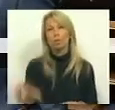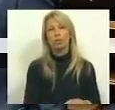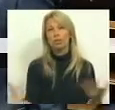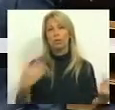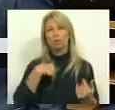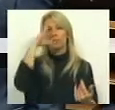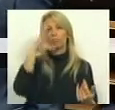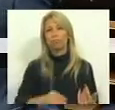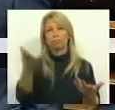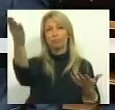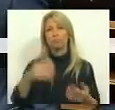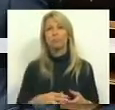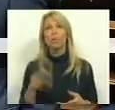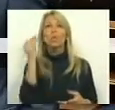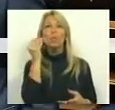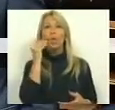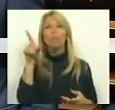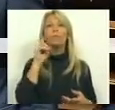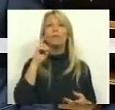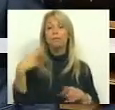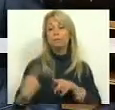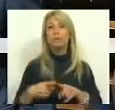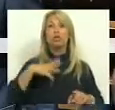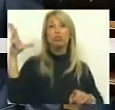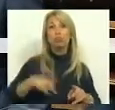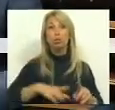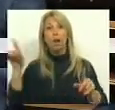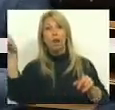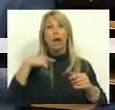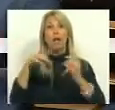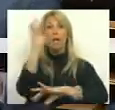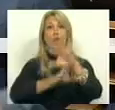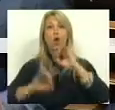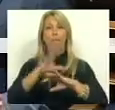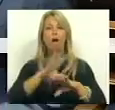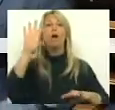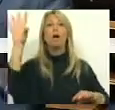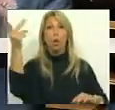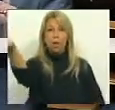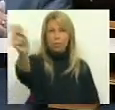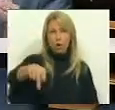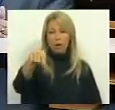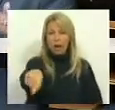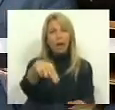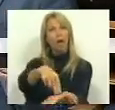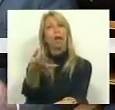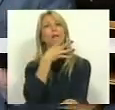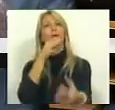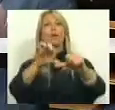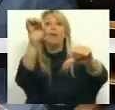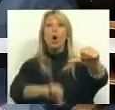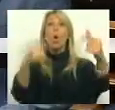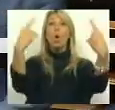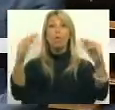sabido defender os interesses de Portugal na Europa. E quando aqui vem falar que houve uma redução